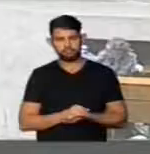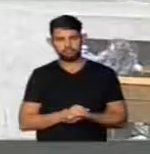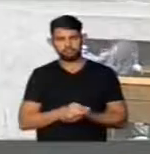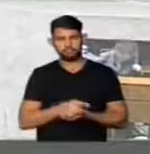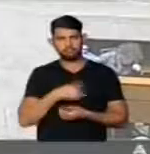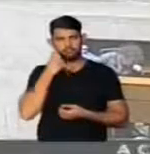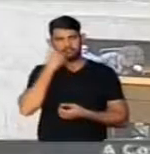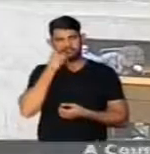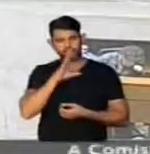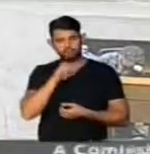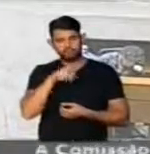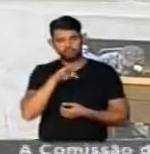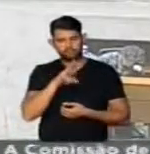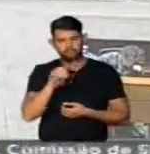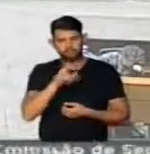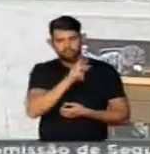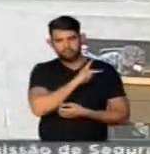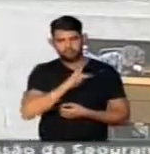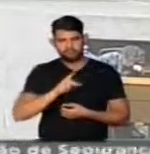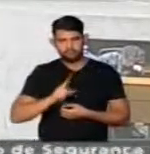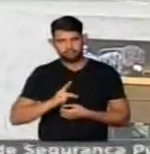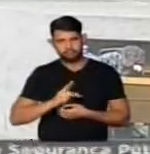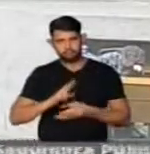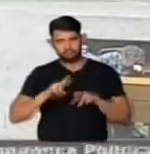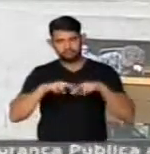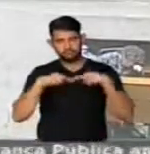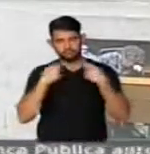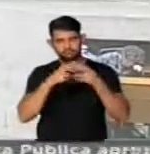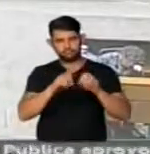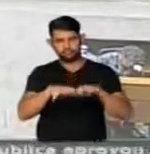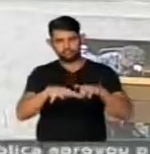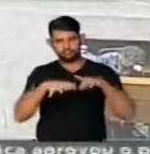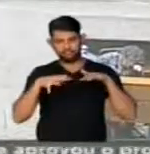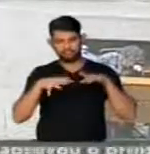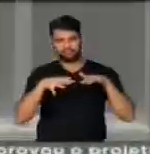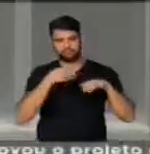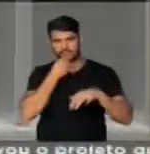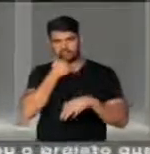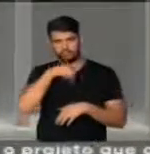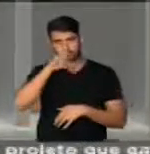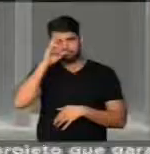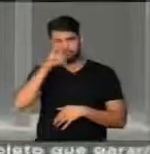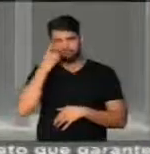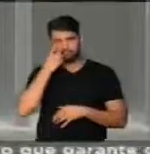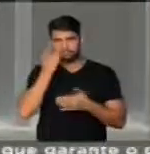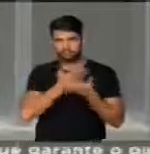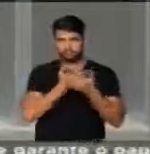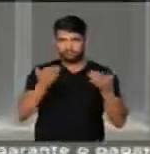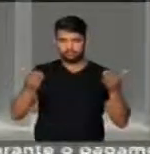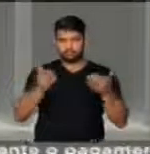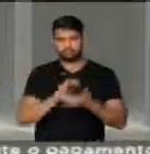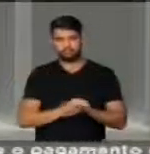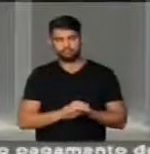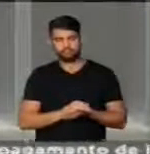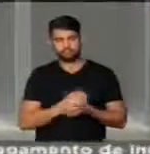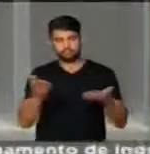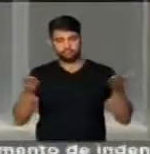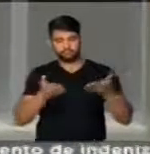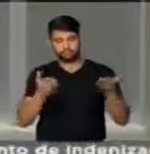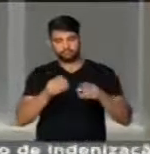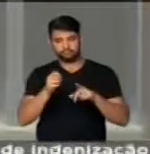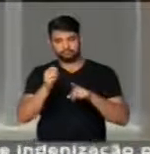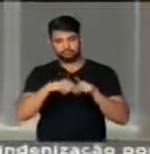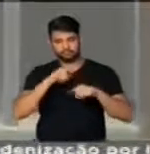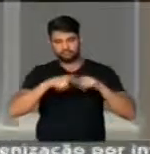Deputado Carlos Manato, que preside esta sessão, senhoras e senhores deputados, agora, no